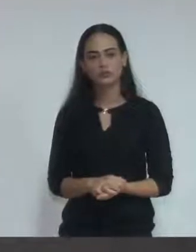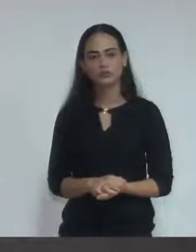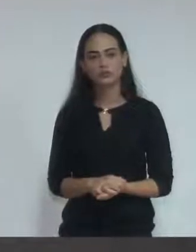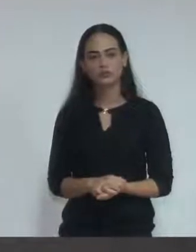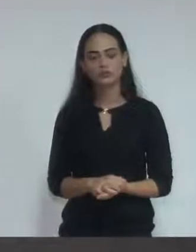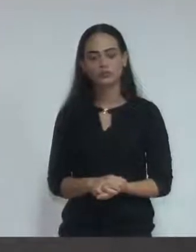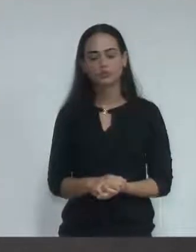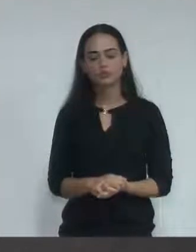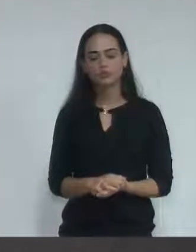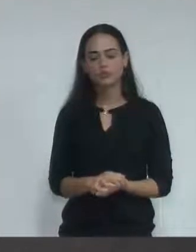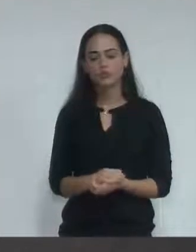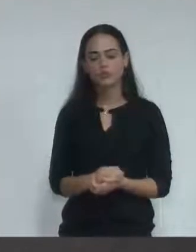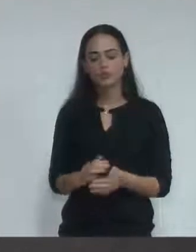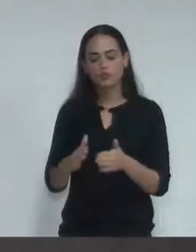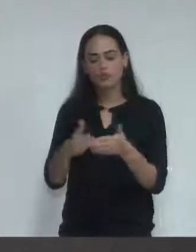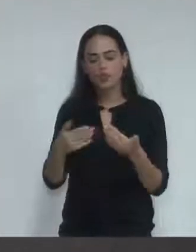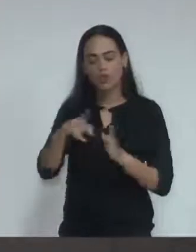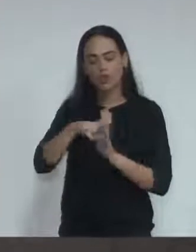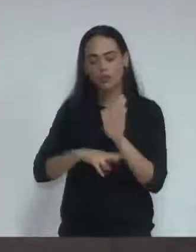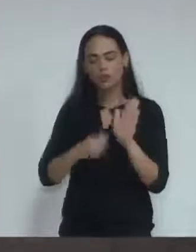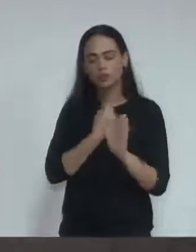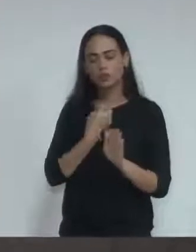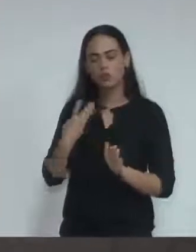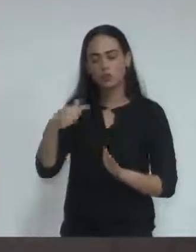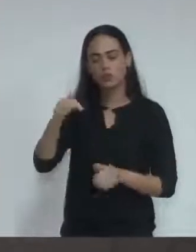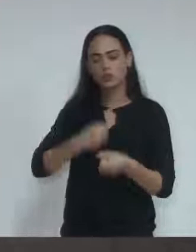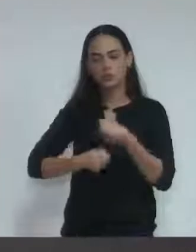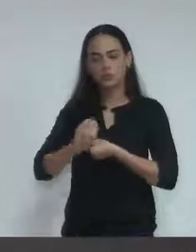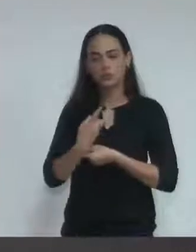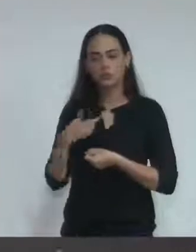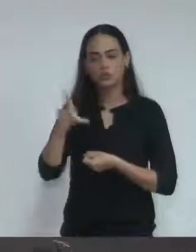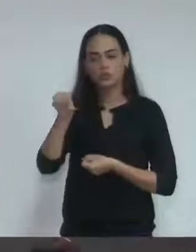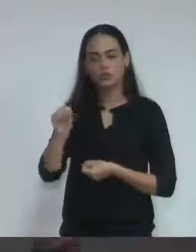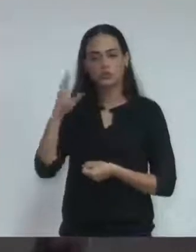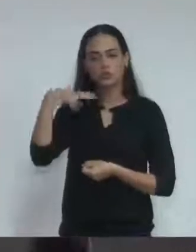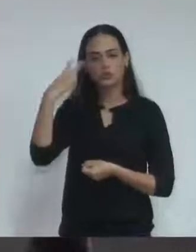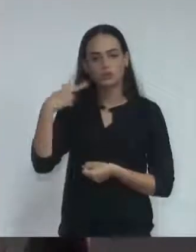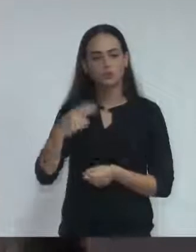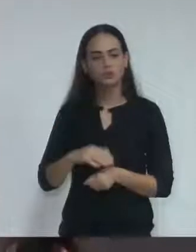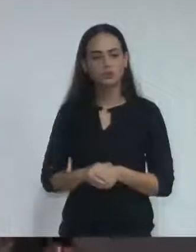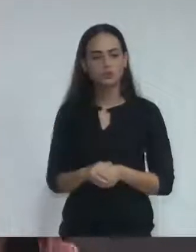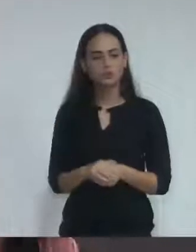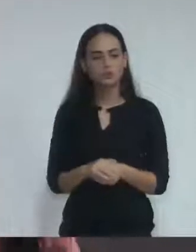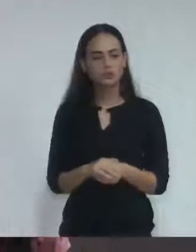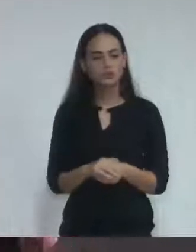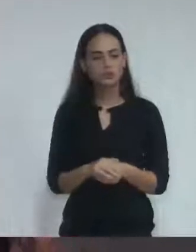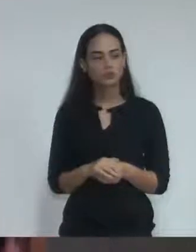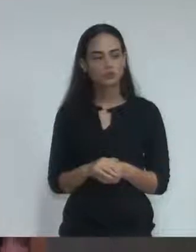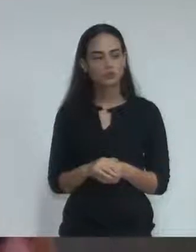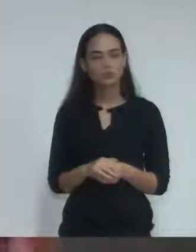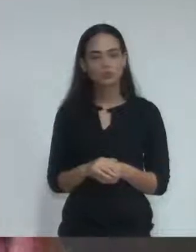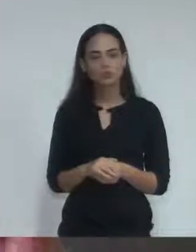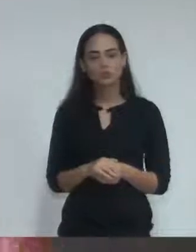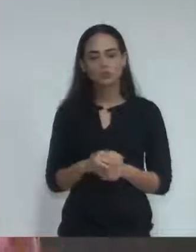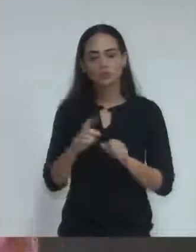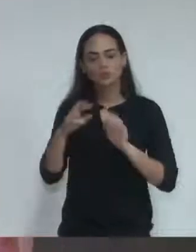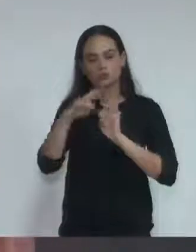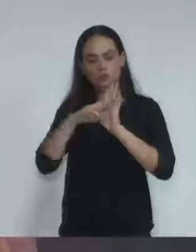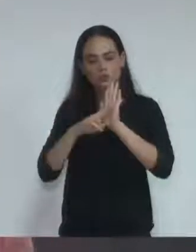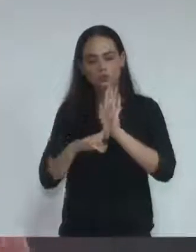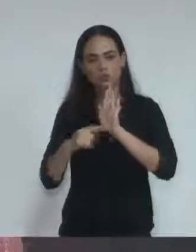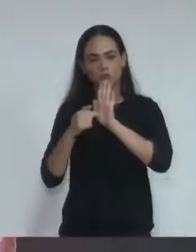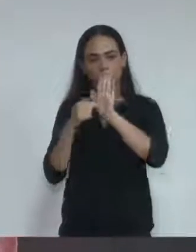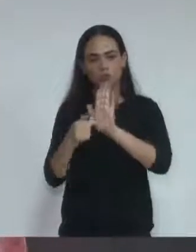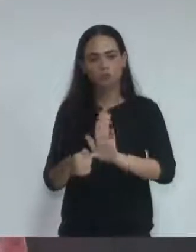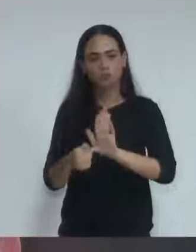Requerimento número 38 de 2018. Autoria, vereador Edson PC. Requeremos, nos termos constitucionais, legais e regimentais, digno de ser